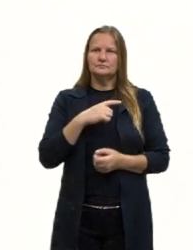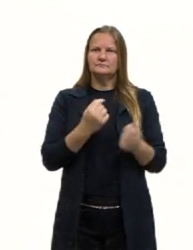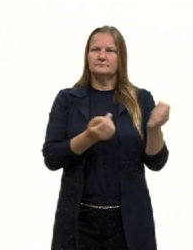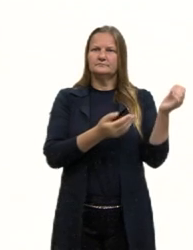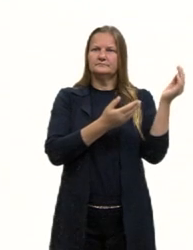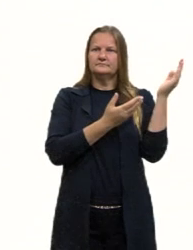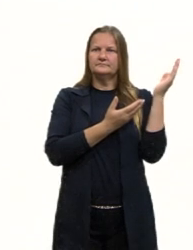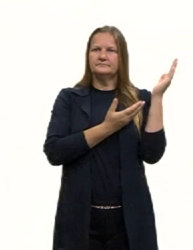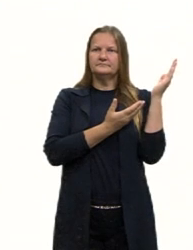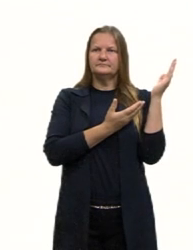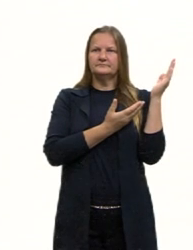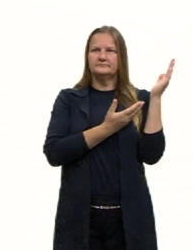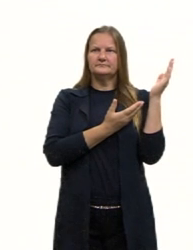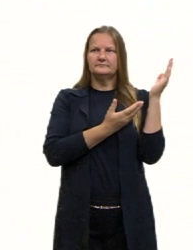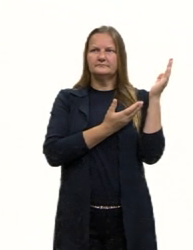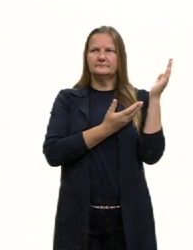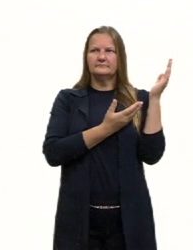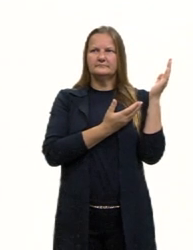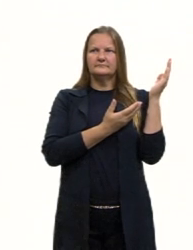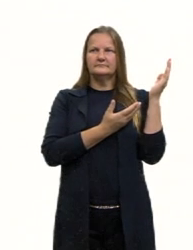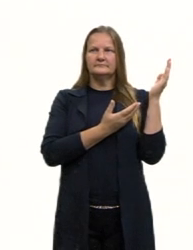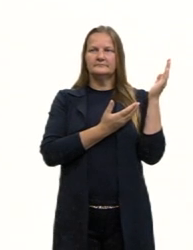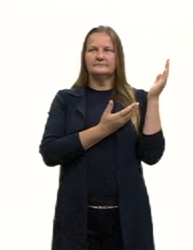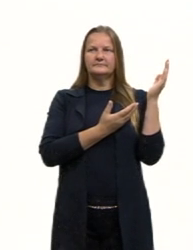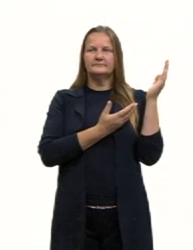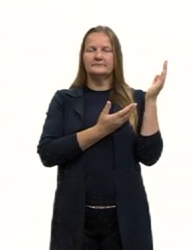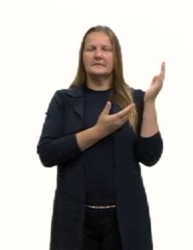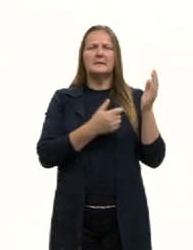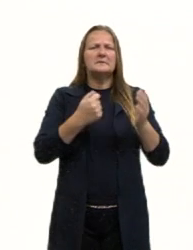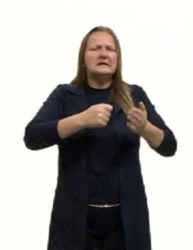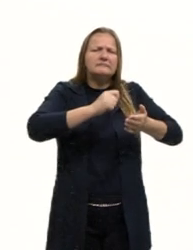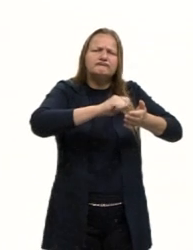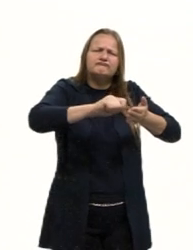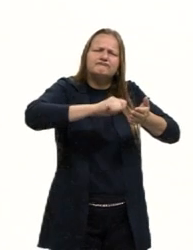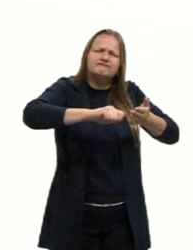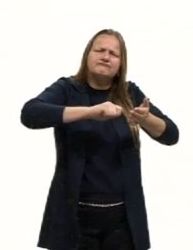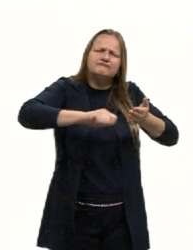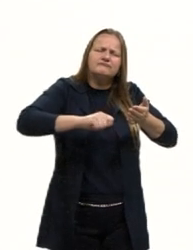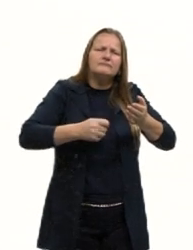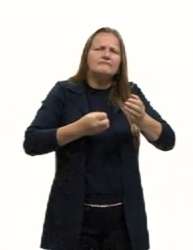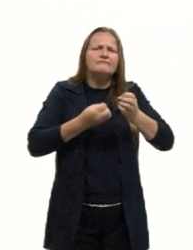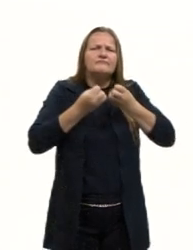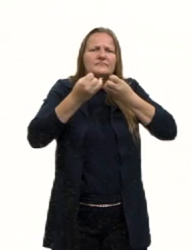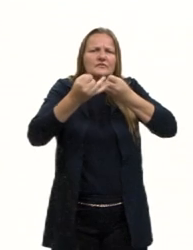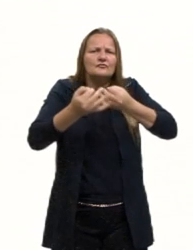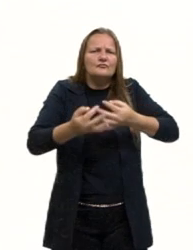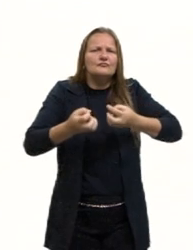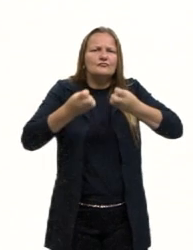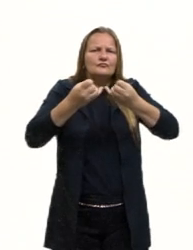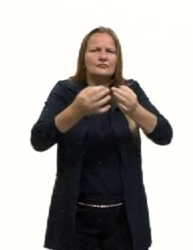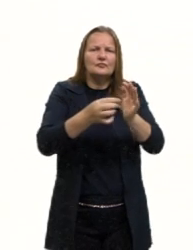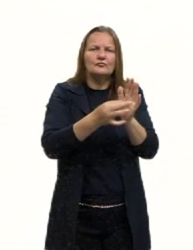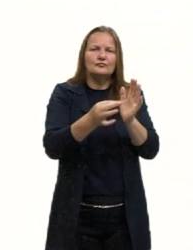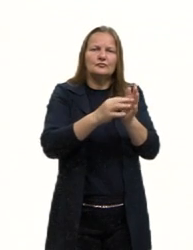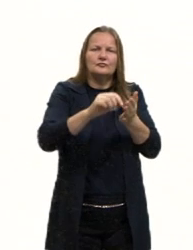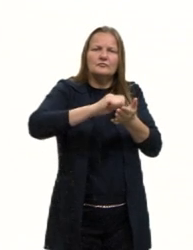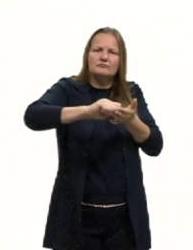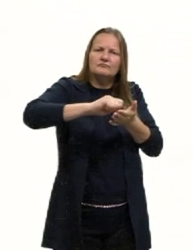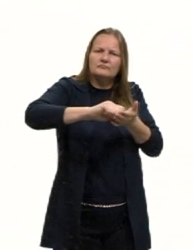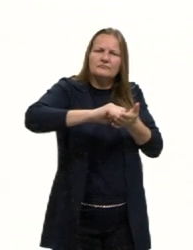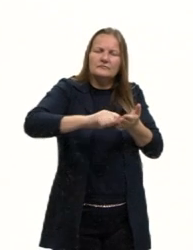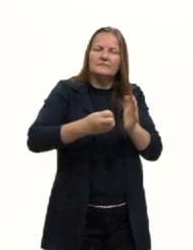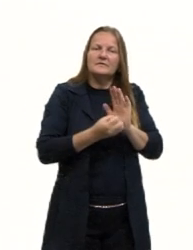a nossa definição diz o seguinte, dissertar argumentando é a salada do sanduíche